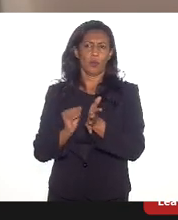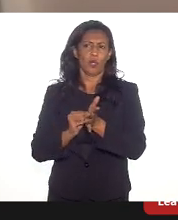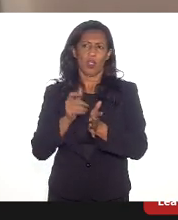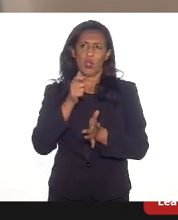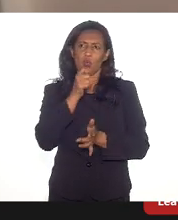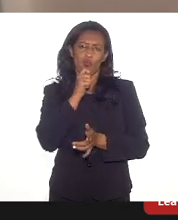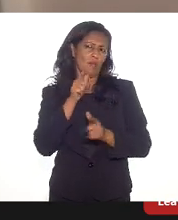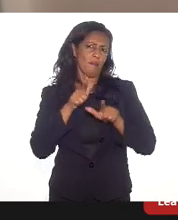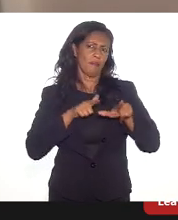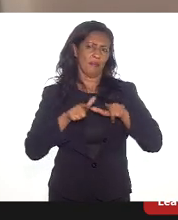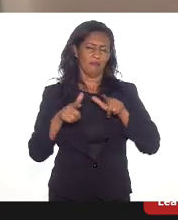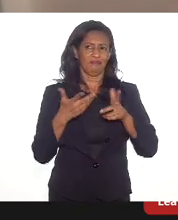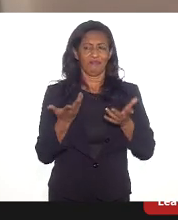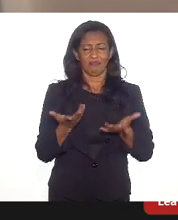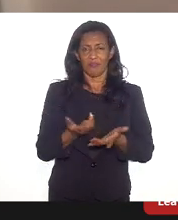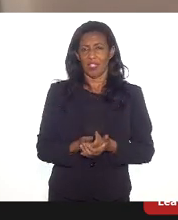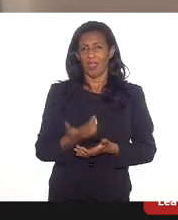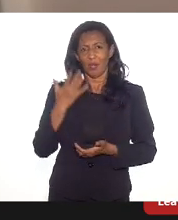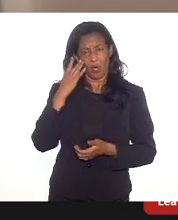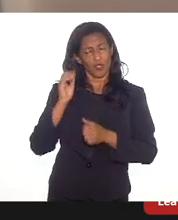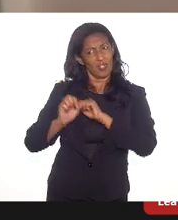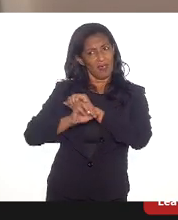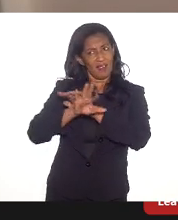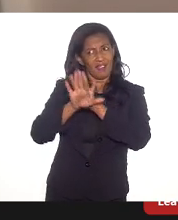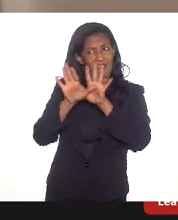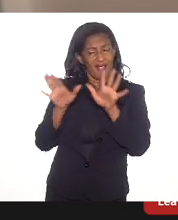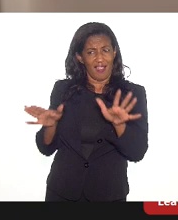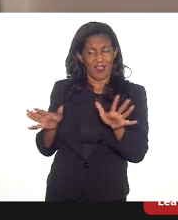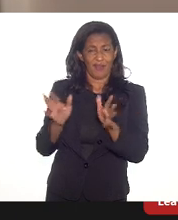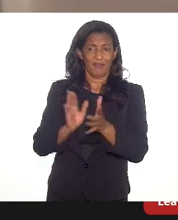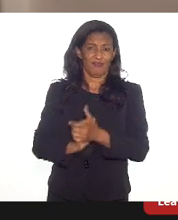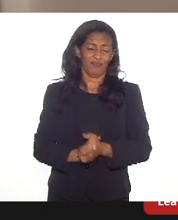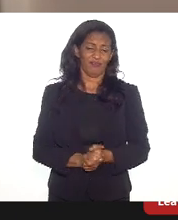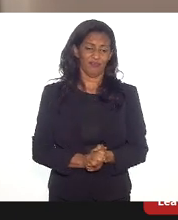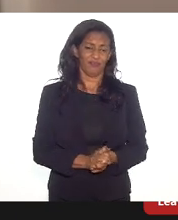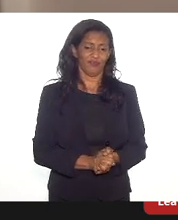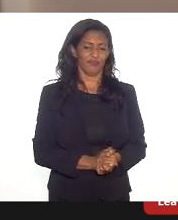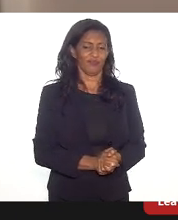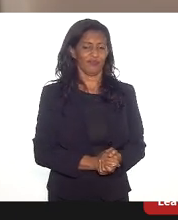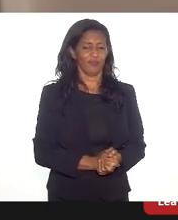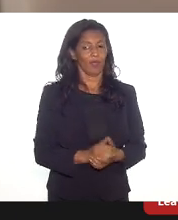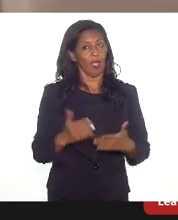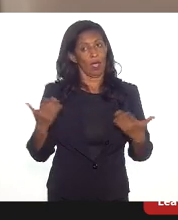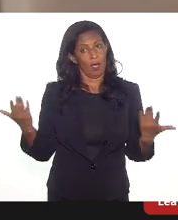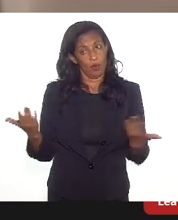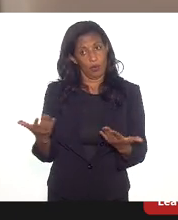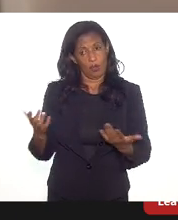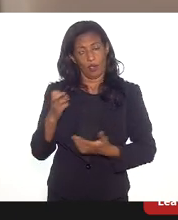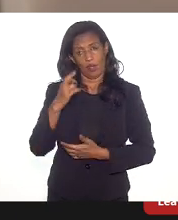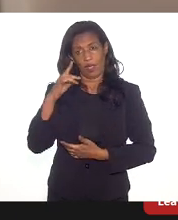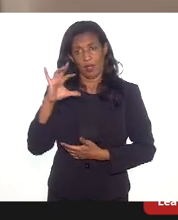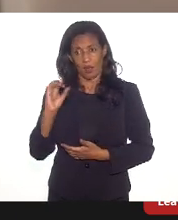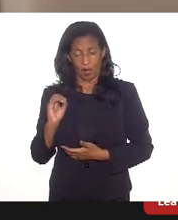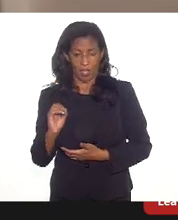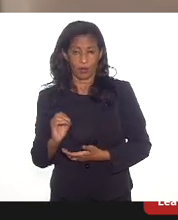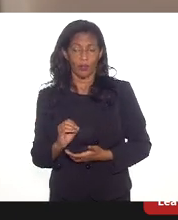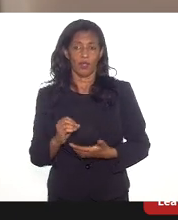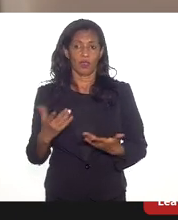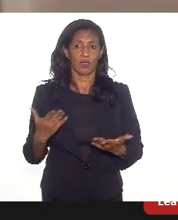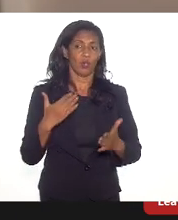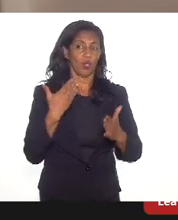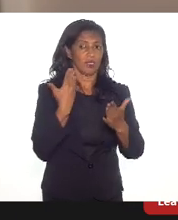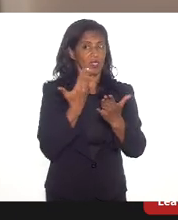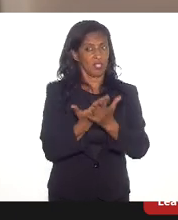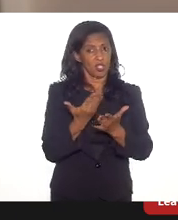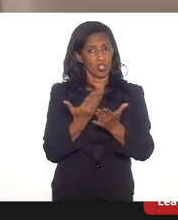eu tenho que ser muito claro com relação a isso, não é minimamente razoável. Agora, é claro que as nossas escolas de ensino médio do governo